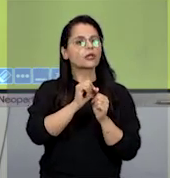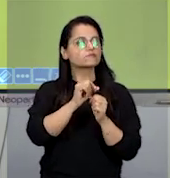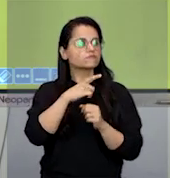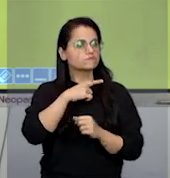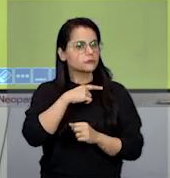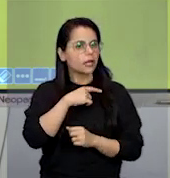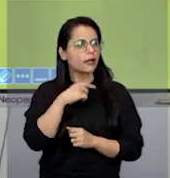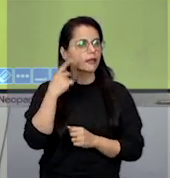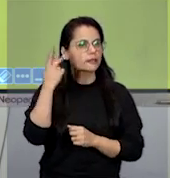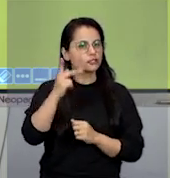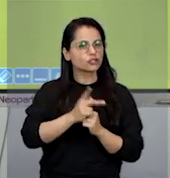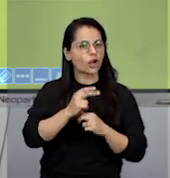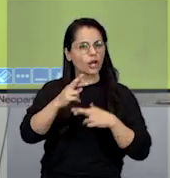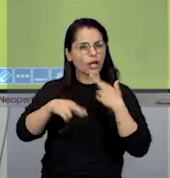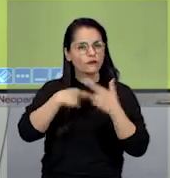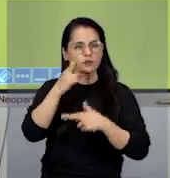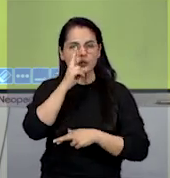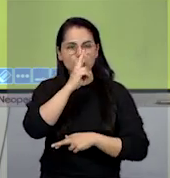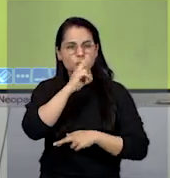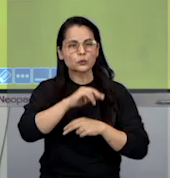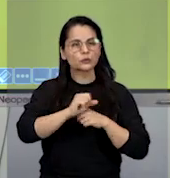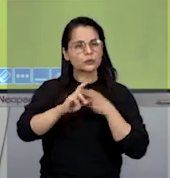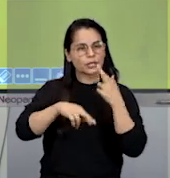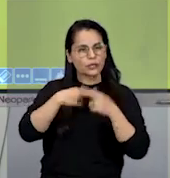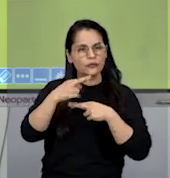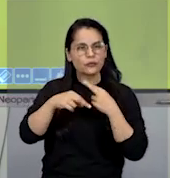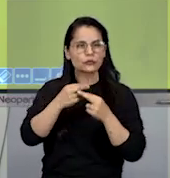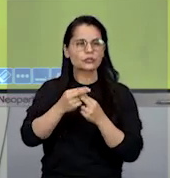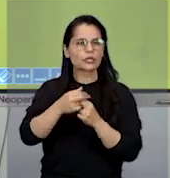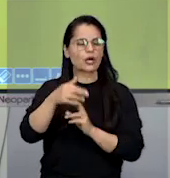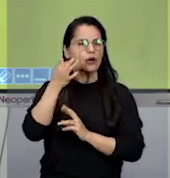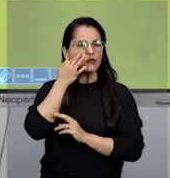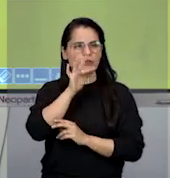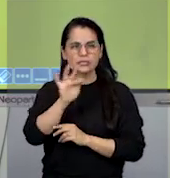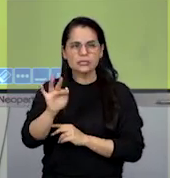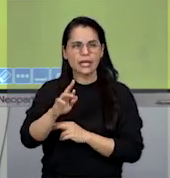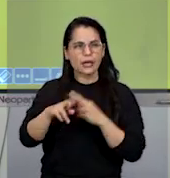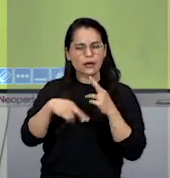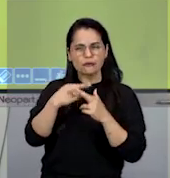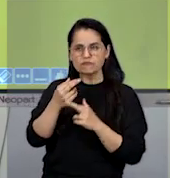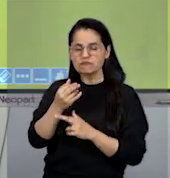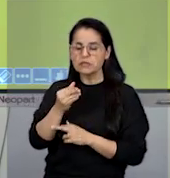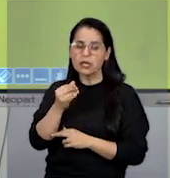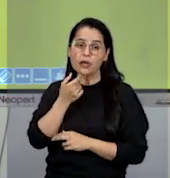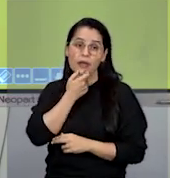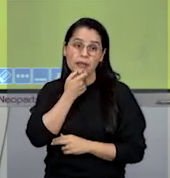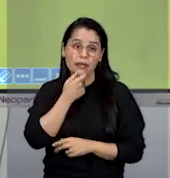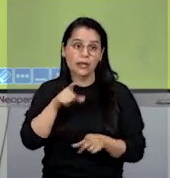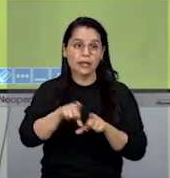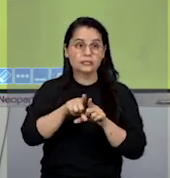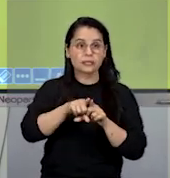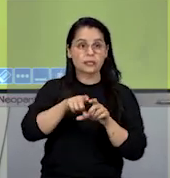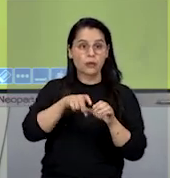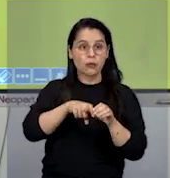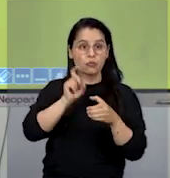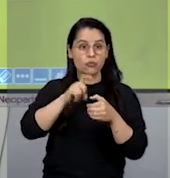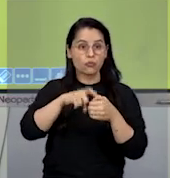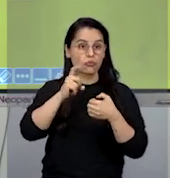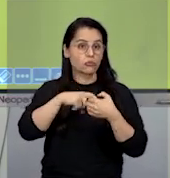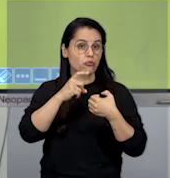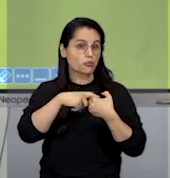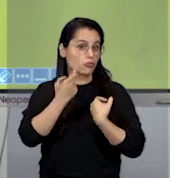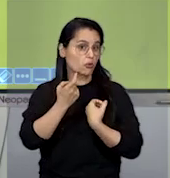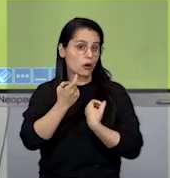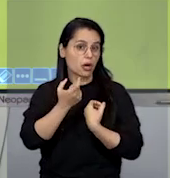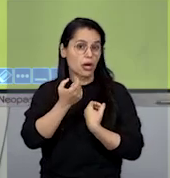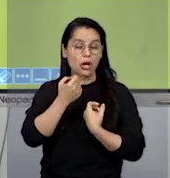história é a Revolução, Revolução Russa, Revolução Francesa, Revolução Inglesa, a Independência dos Países, sei lá, a